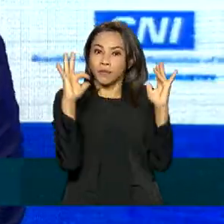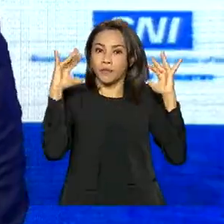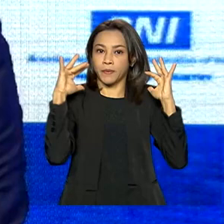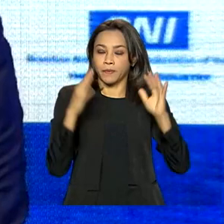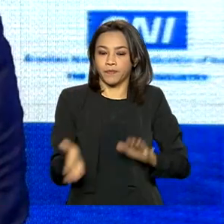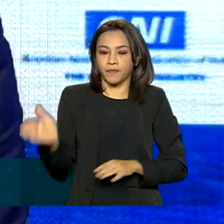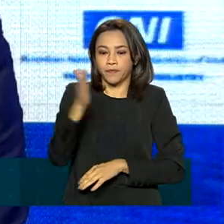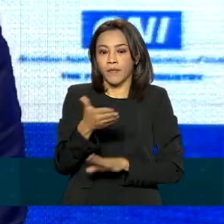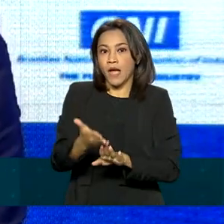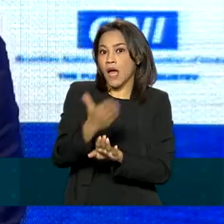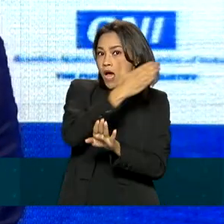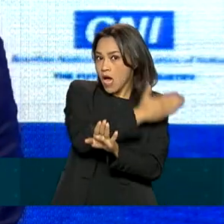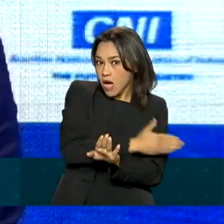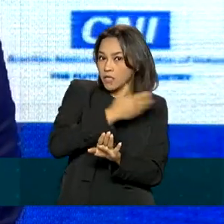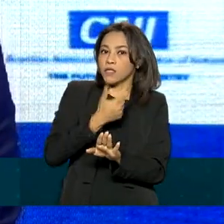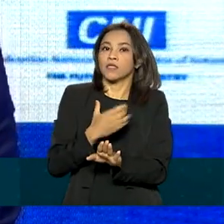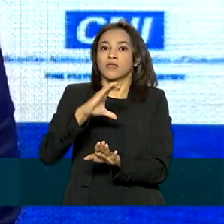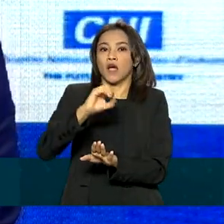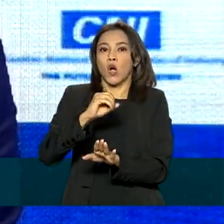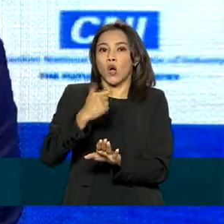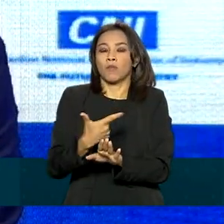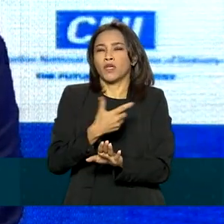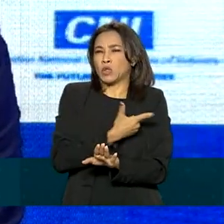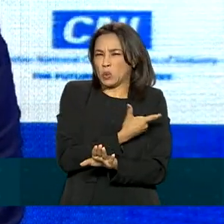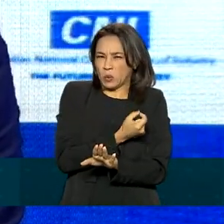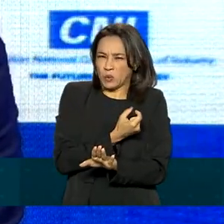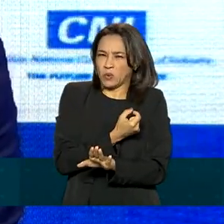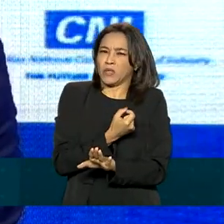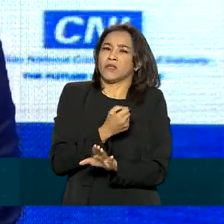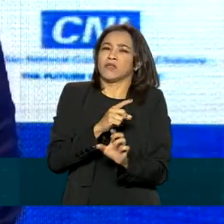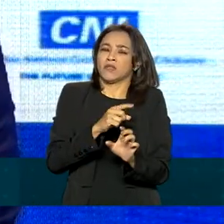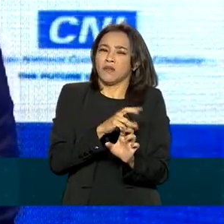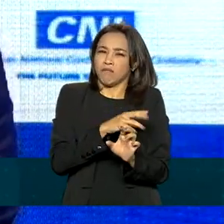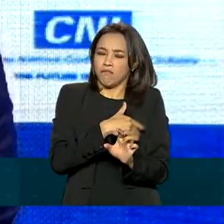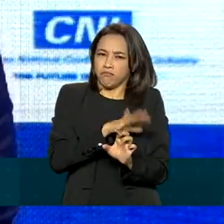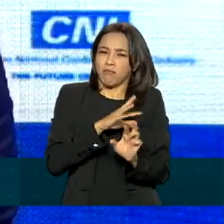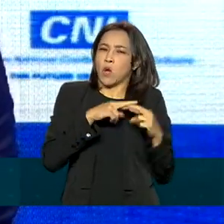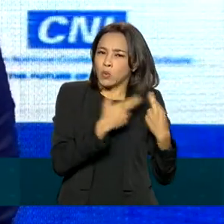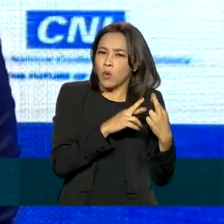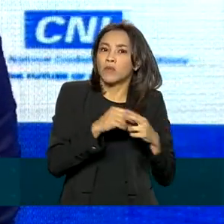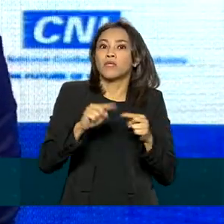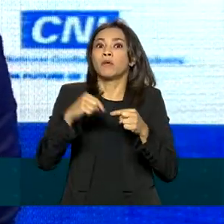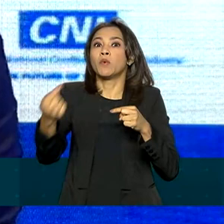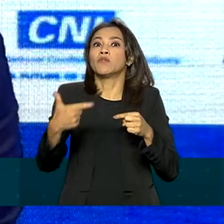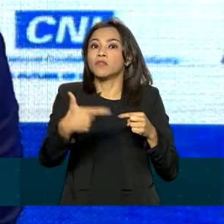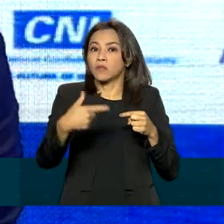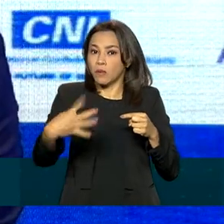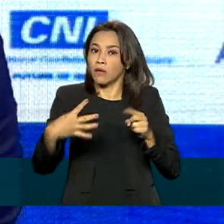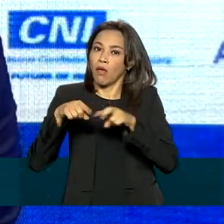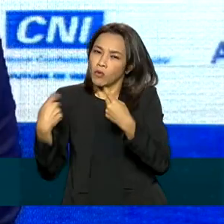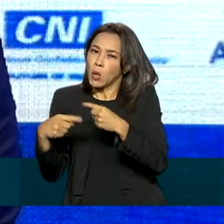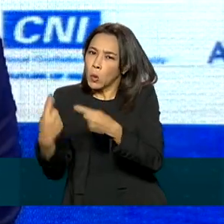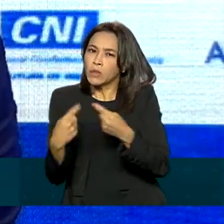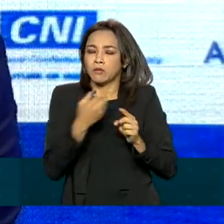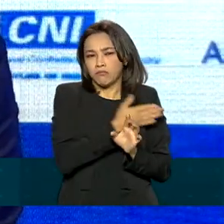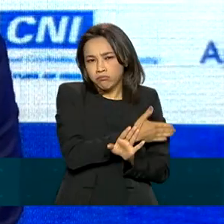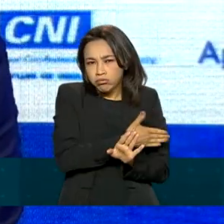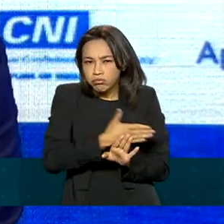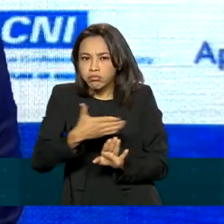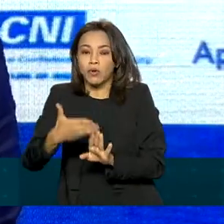foram mais de 60 reuniões, durante a COP foram mais de 24 reuniões. O papel do Brasil foi de